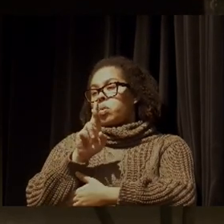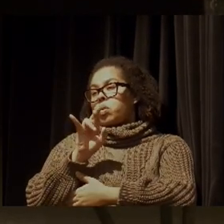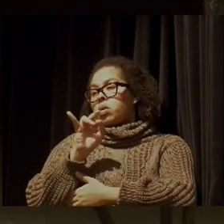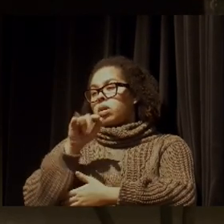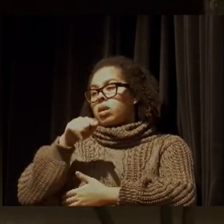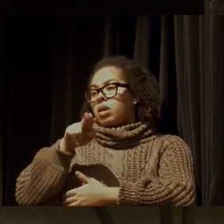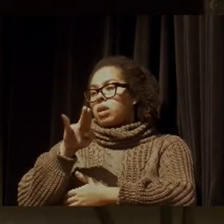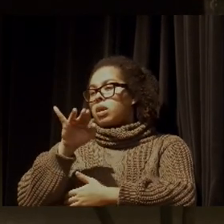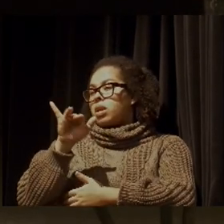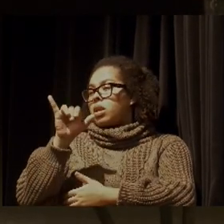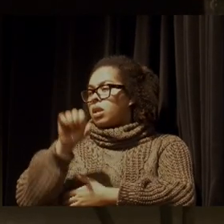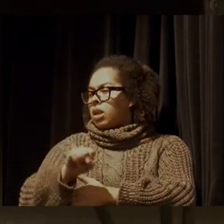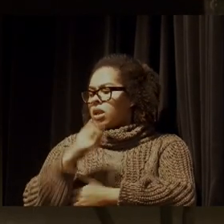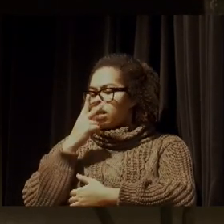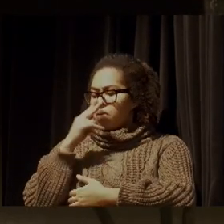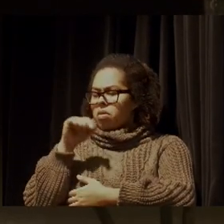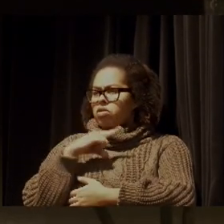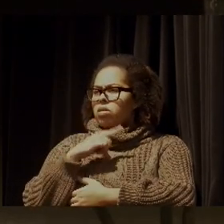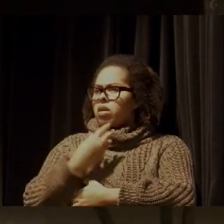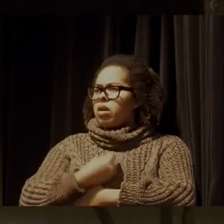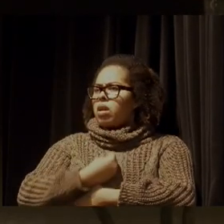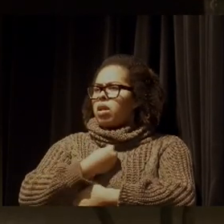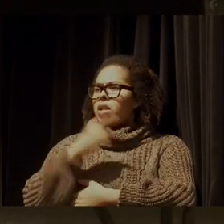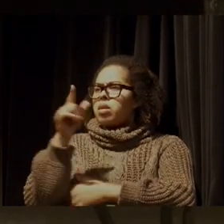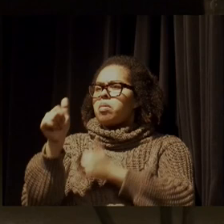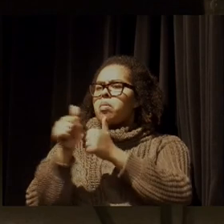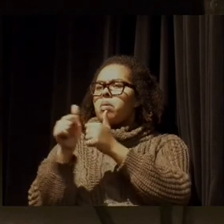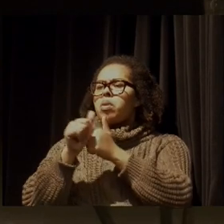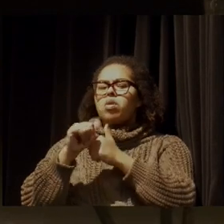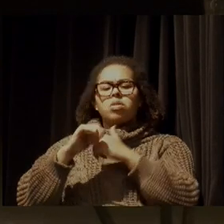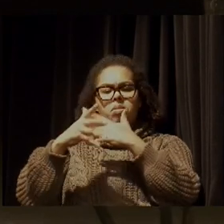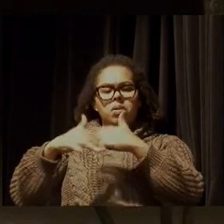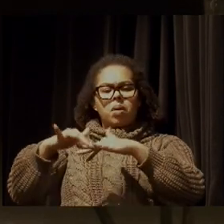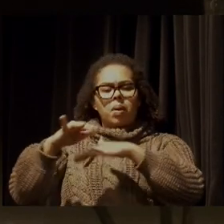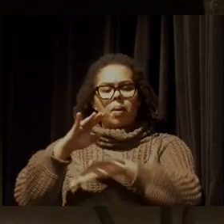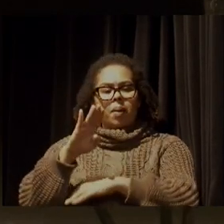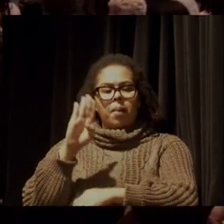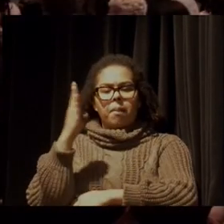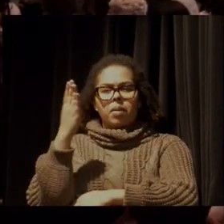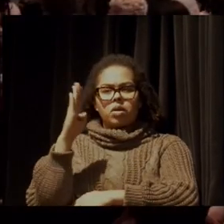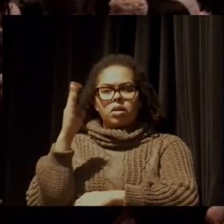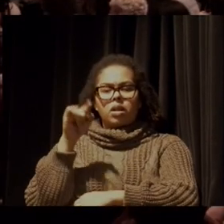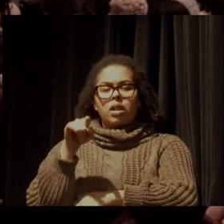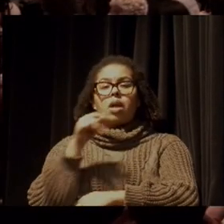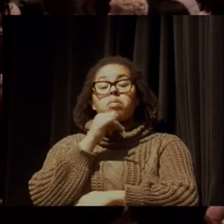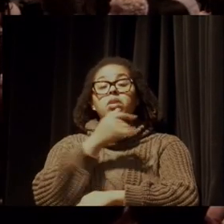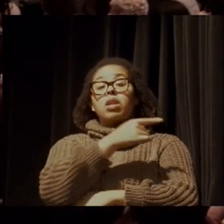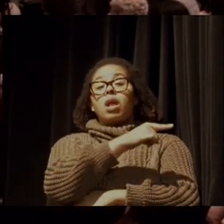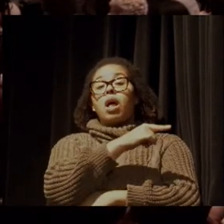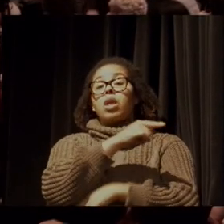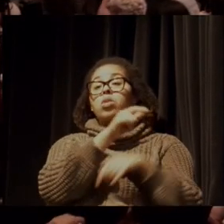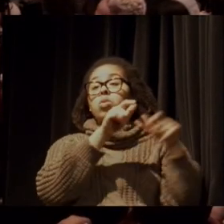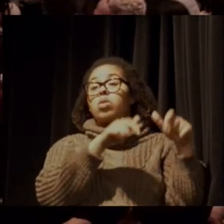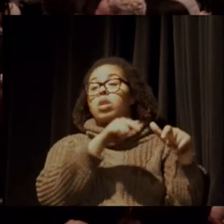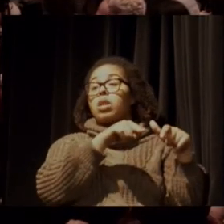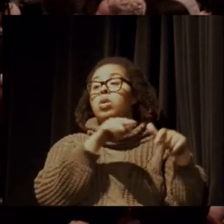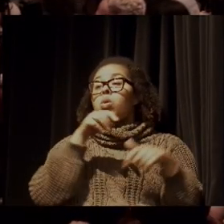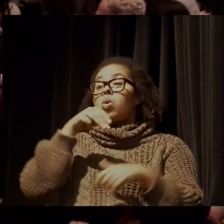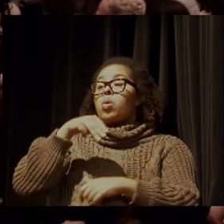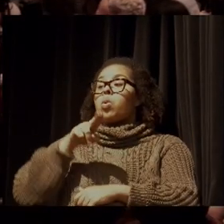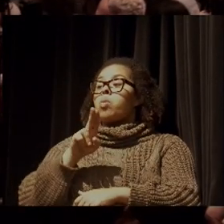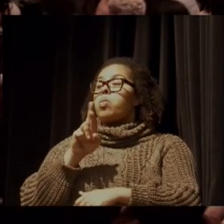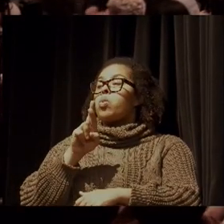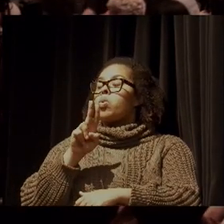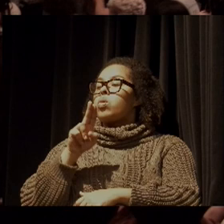vocês têm muriquis ali na Bertioga, porque lá em Acaraú o muriqui é